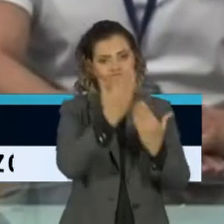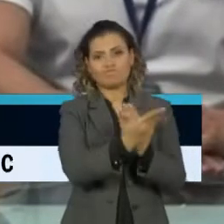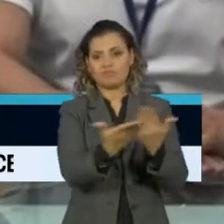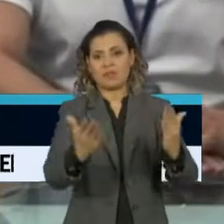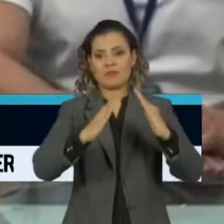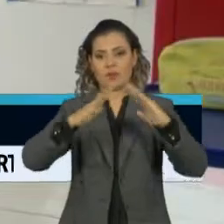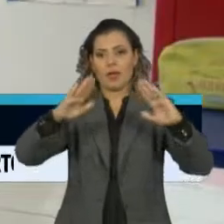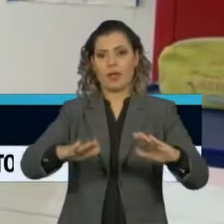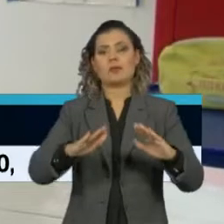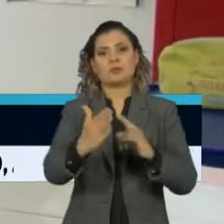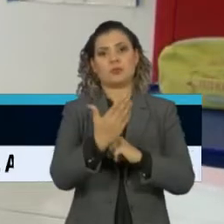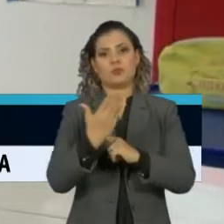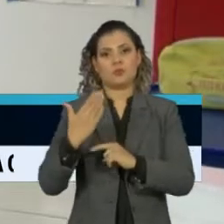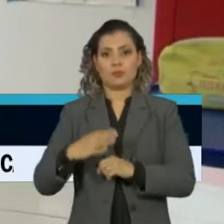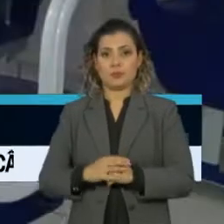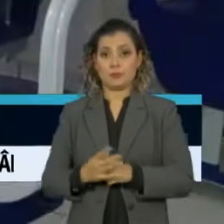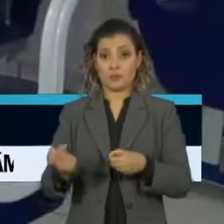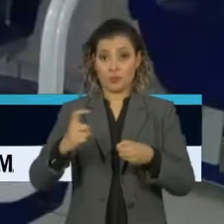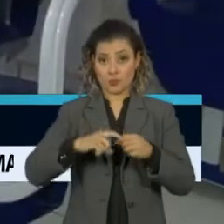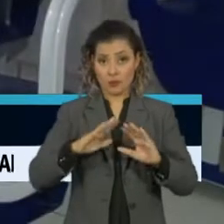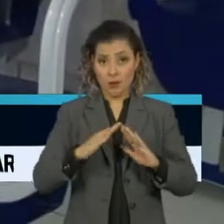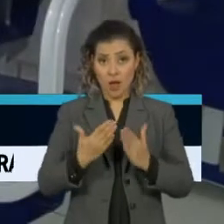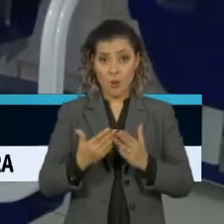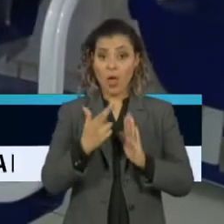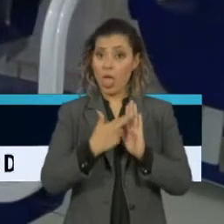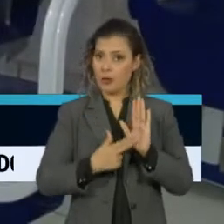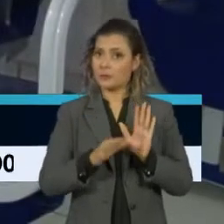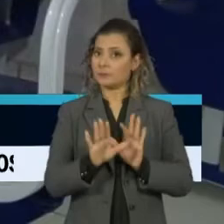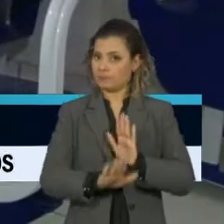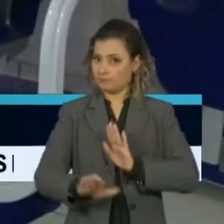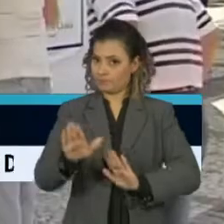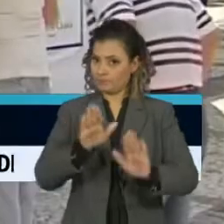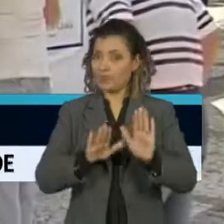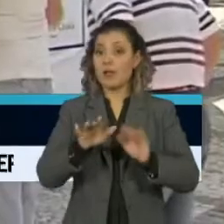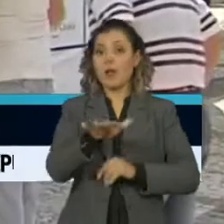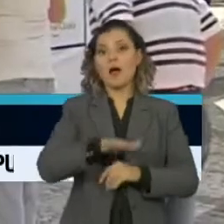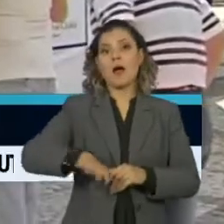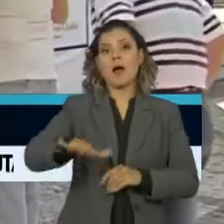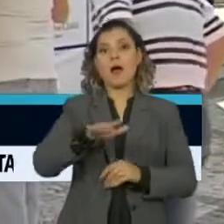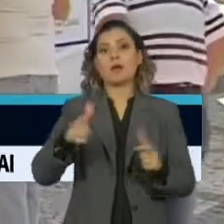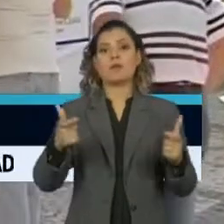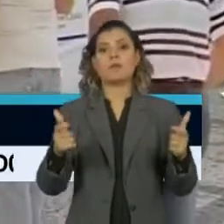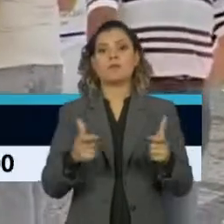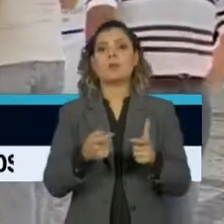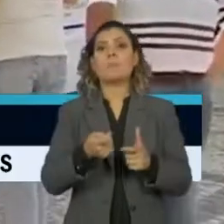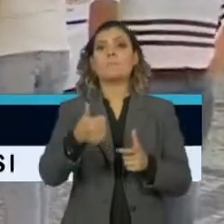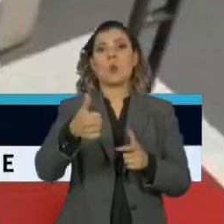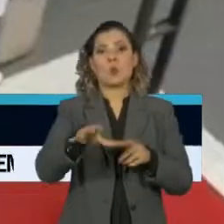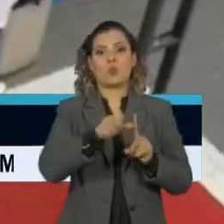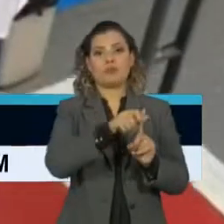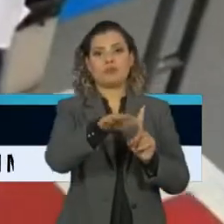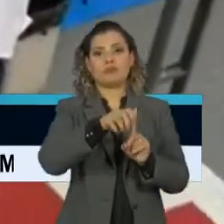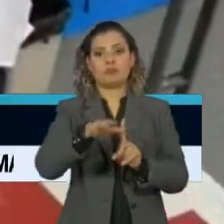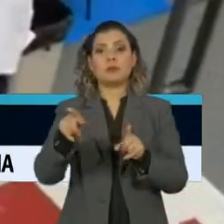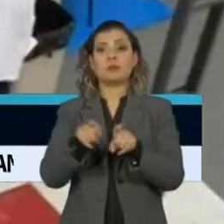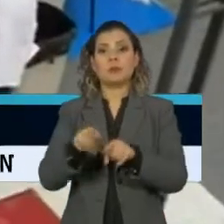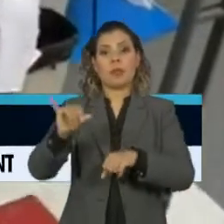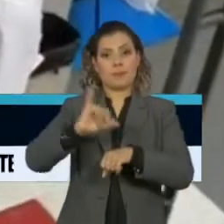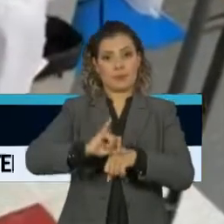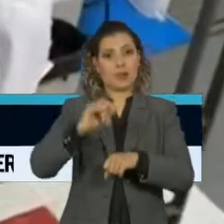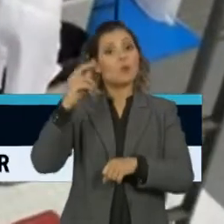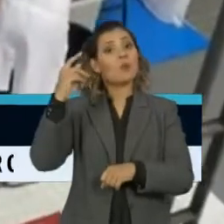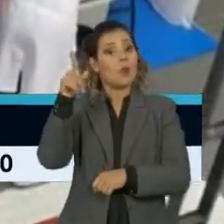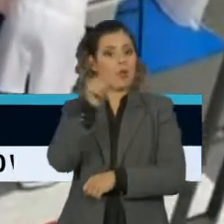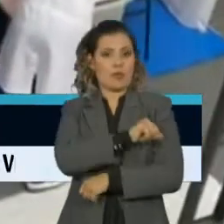em casa e colaborou. A retomada com restrições vale para regiões com baixo risco de contaminação, incluindo a capital.